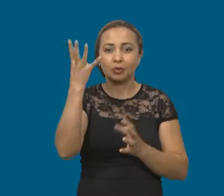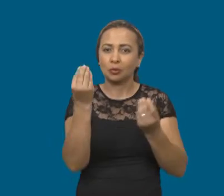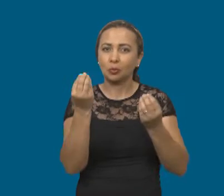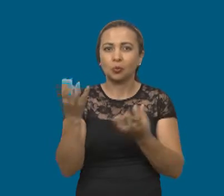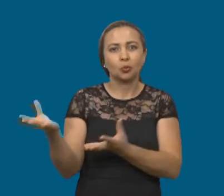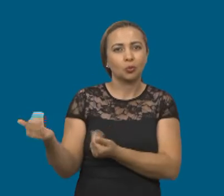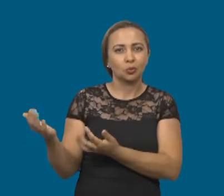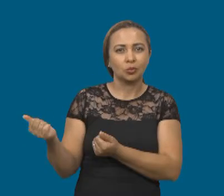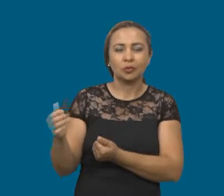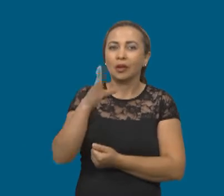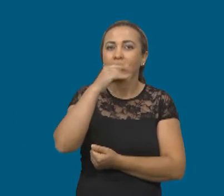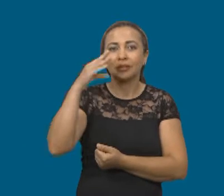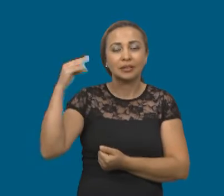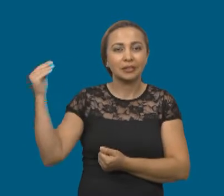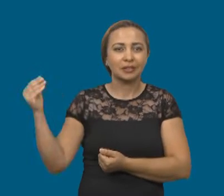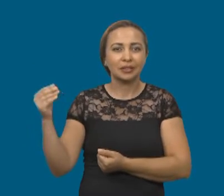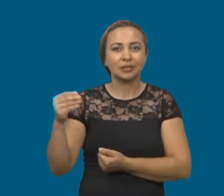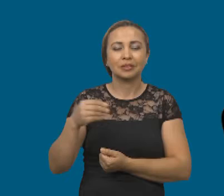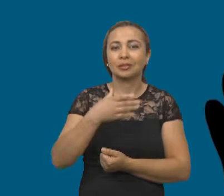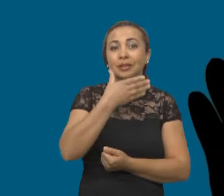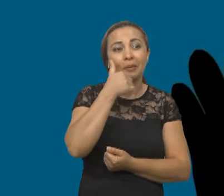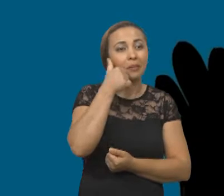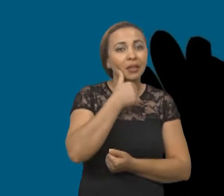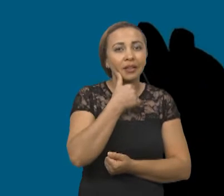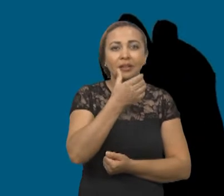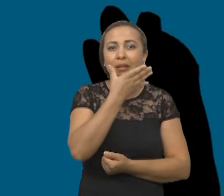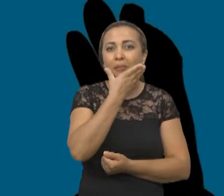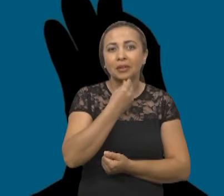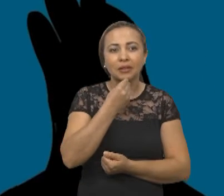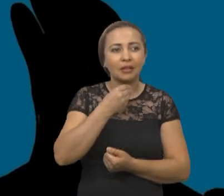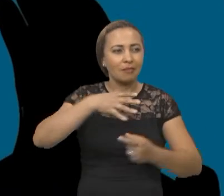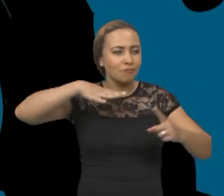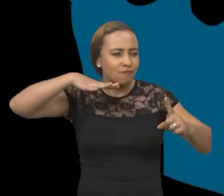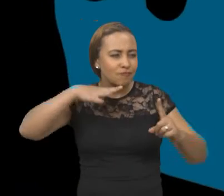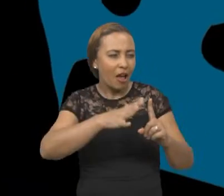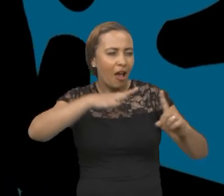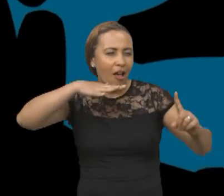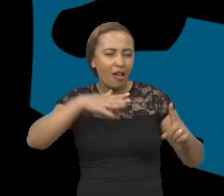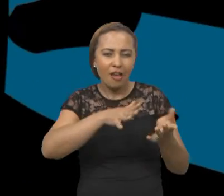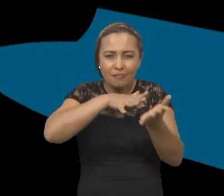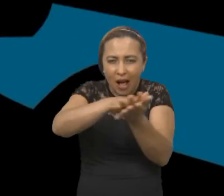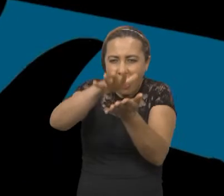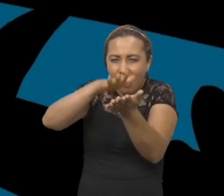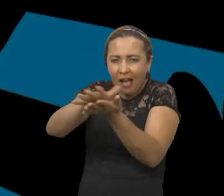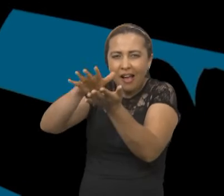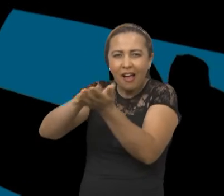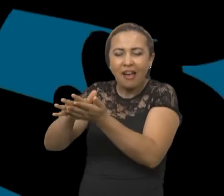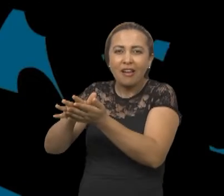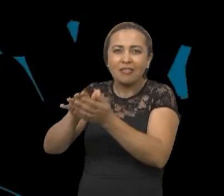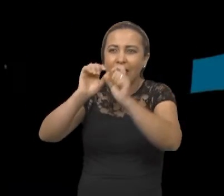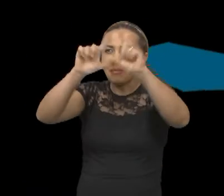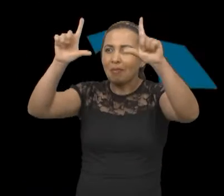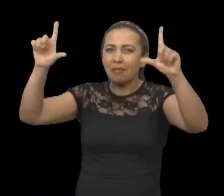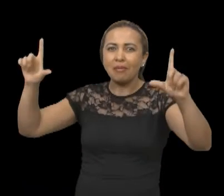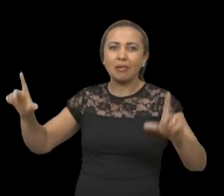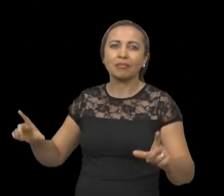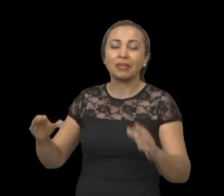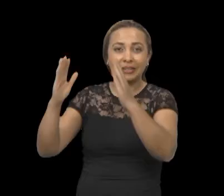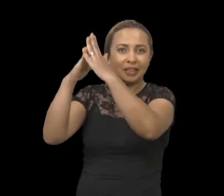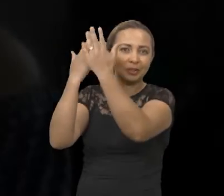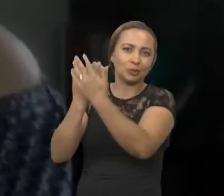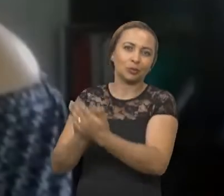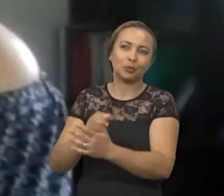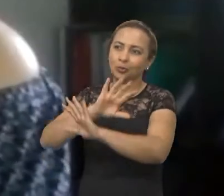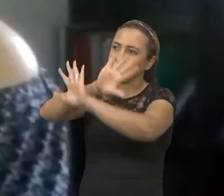acontecendo muito com jovens, com adolescentes. Então, esses meninos estão imprimindo essas imagens e colocando por toda a escola, sabe?